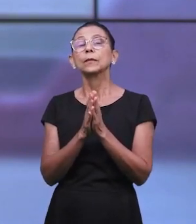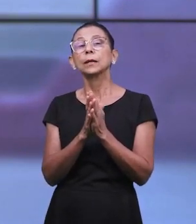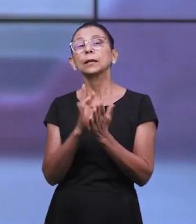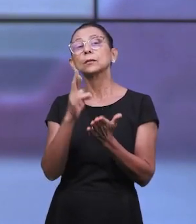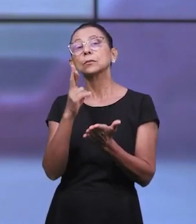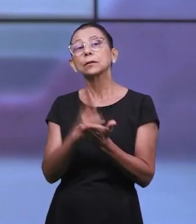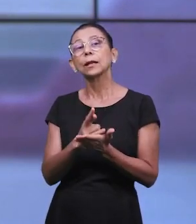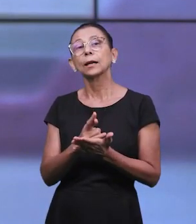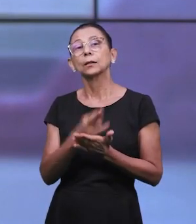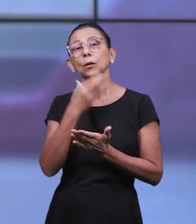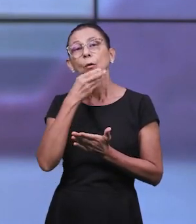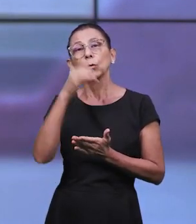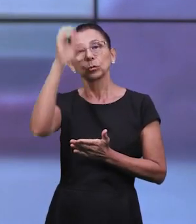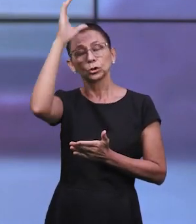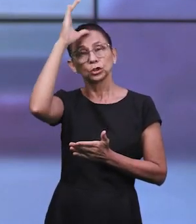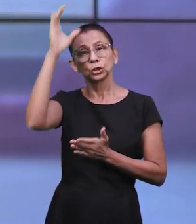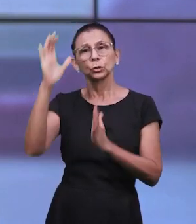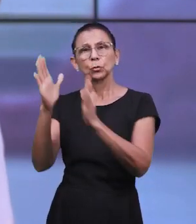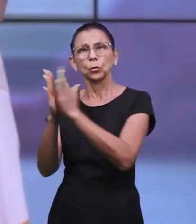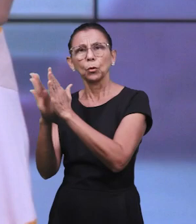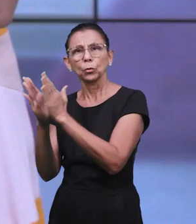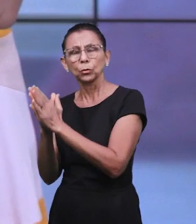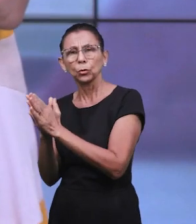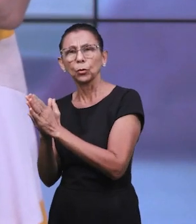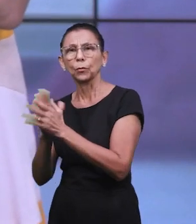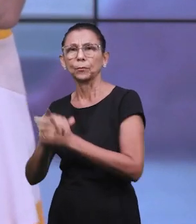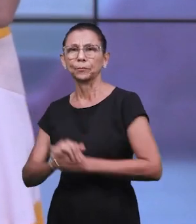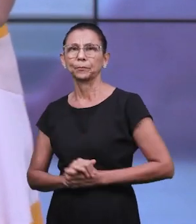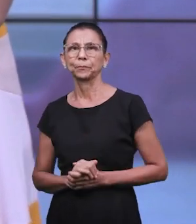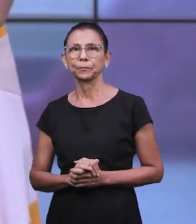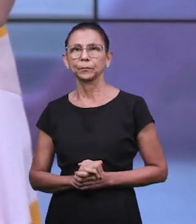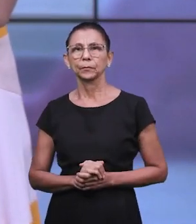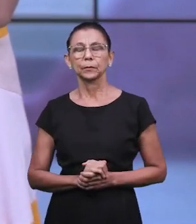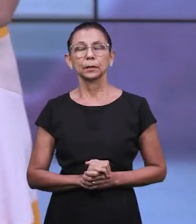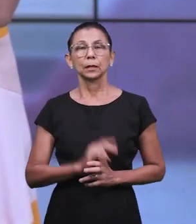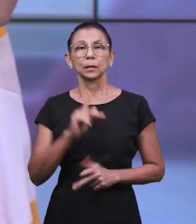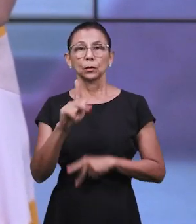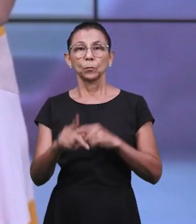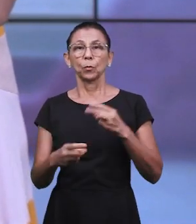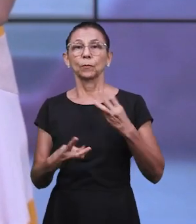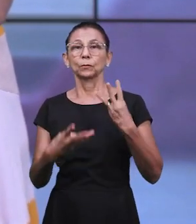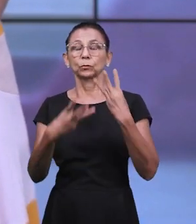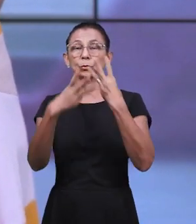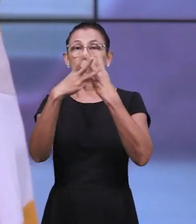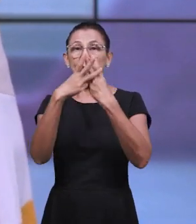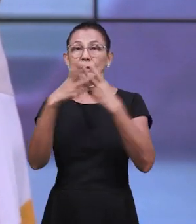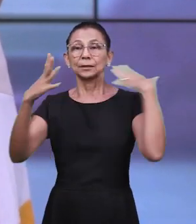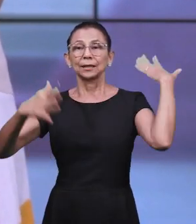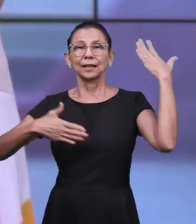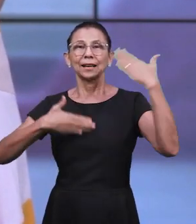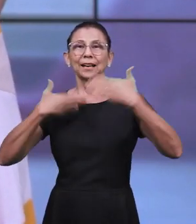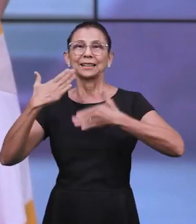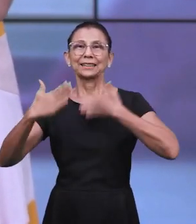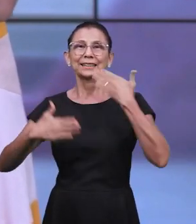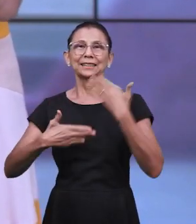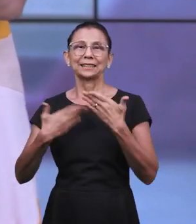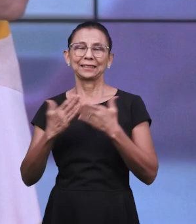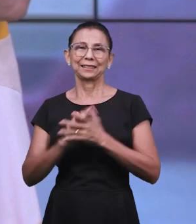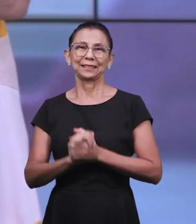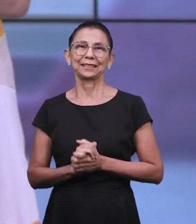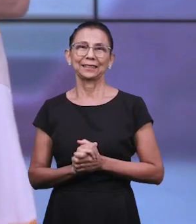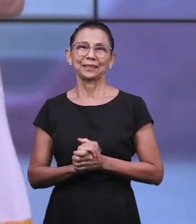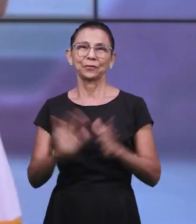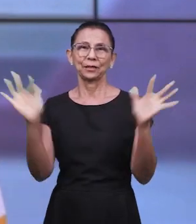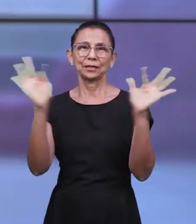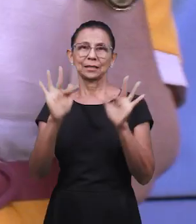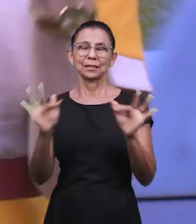momento certo e se manteve firme, diz, e para os judeus houve luz e alegria e gozo